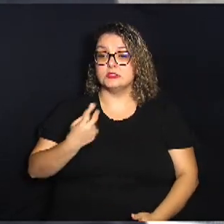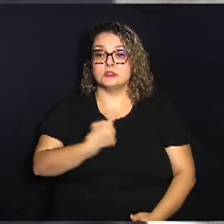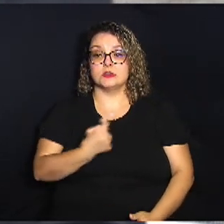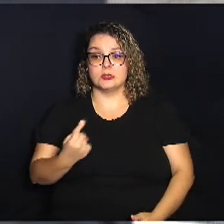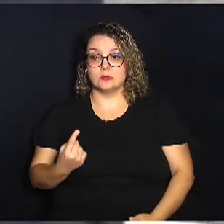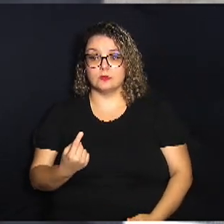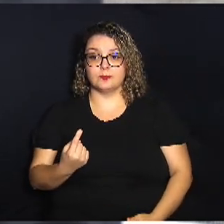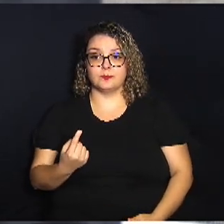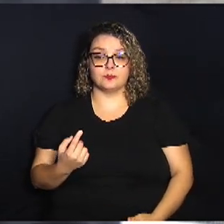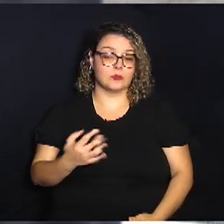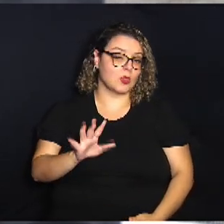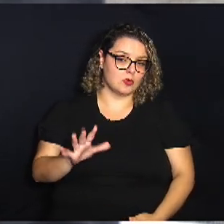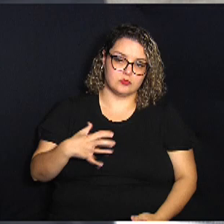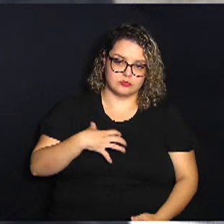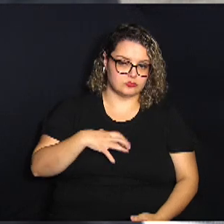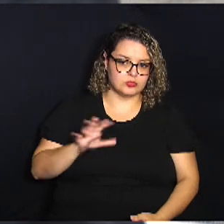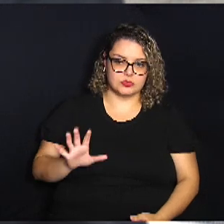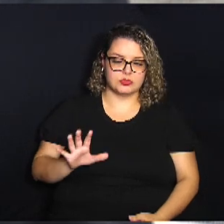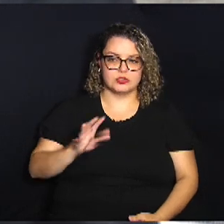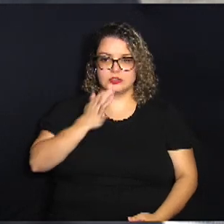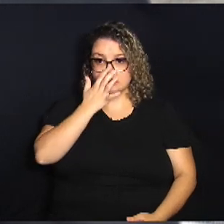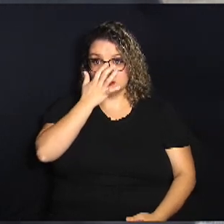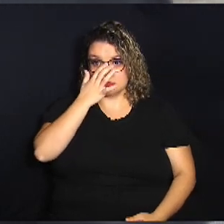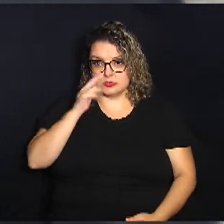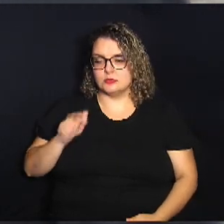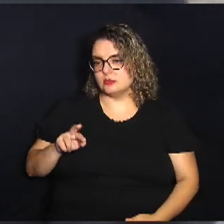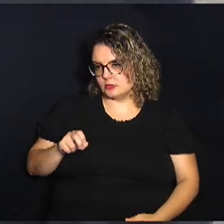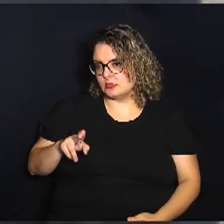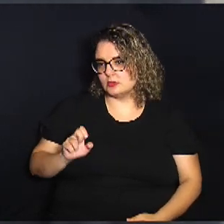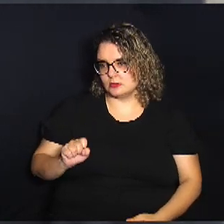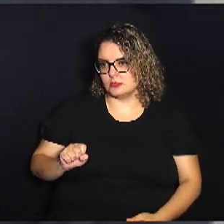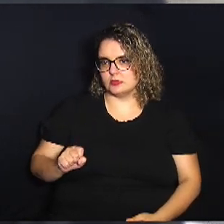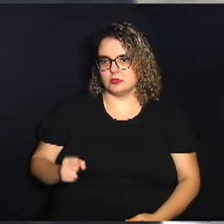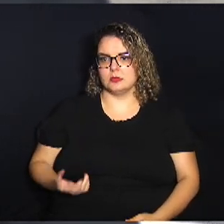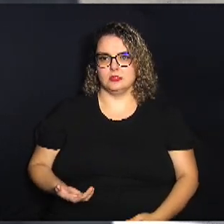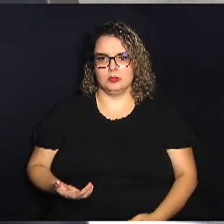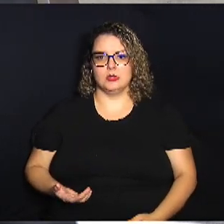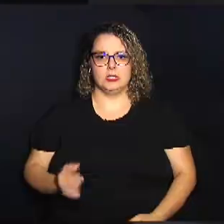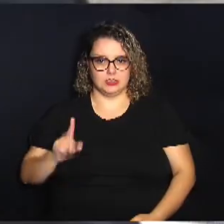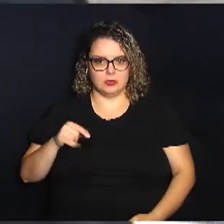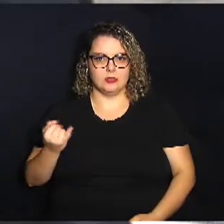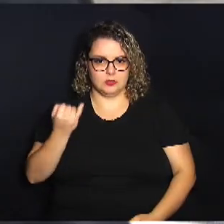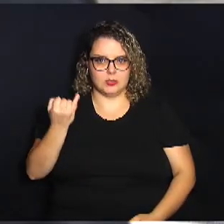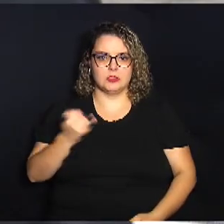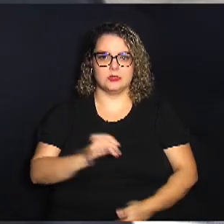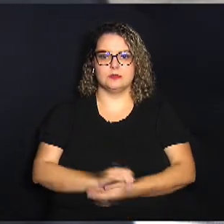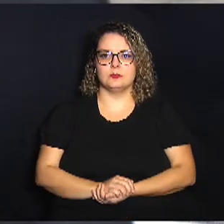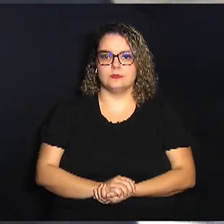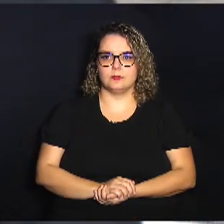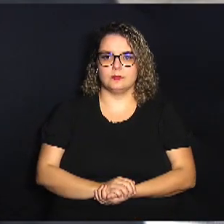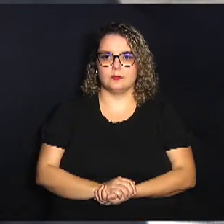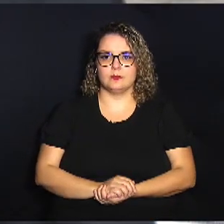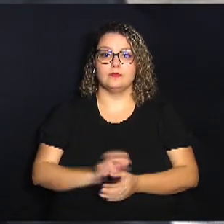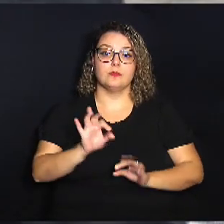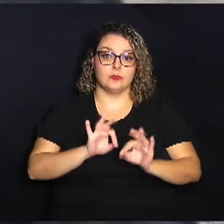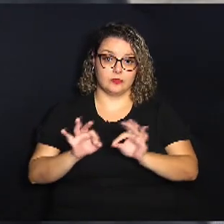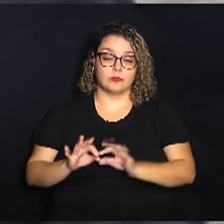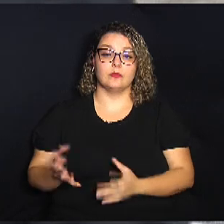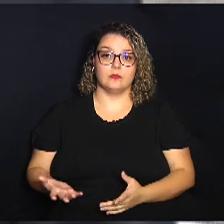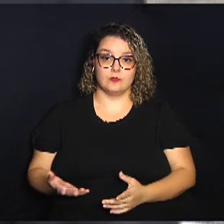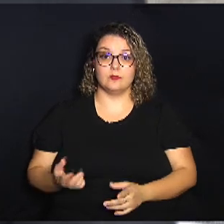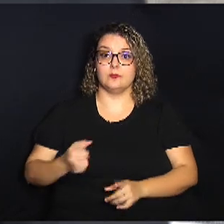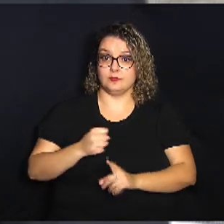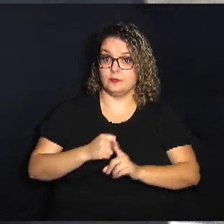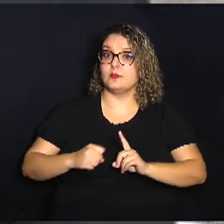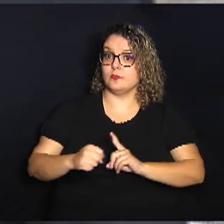tem um grau de autismo. Então, acho que seria muito importante esse projeto nosso. É uma inclusão social muito grande, nós